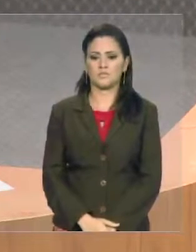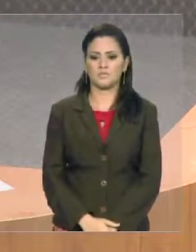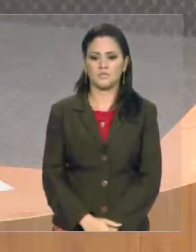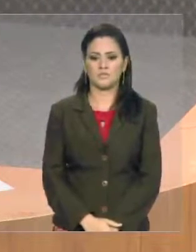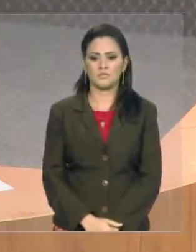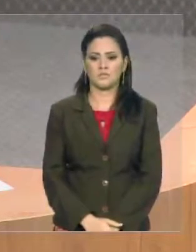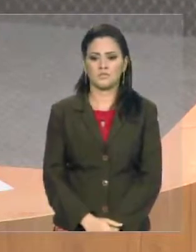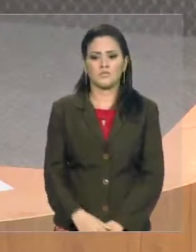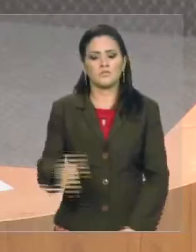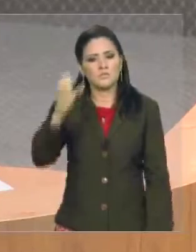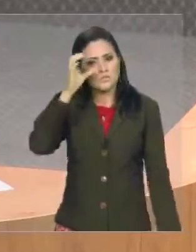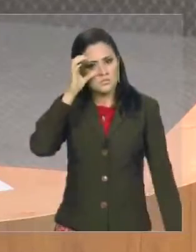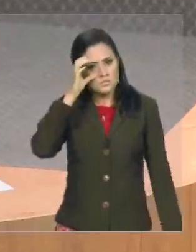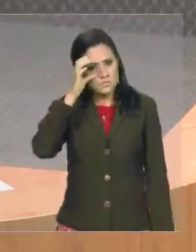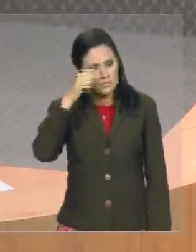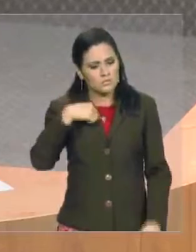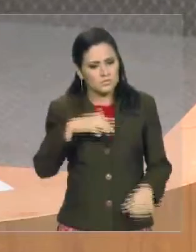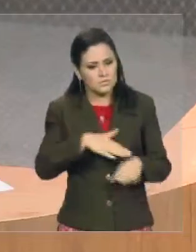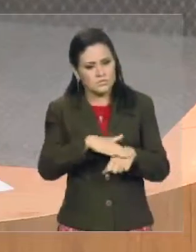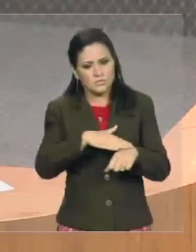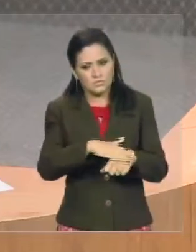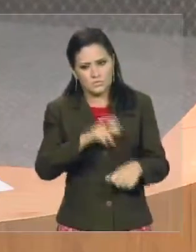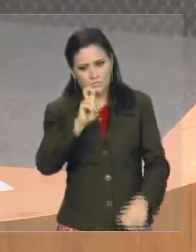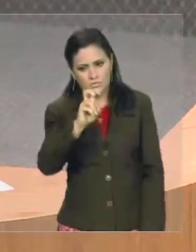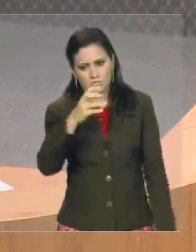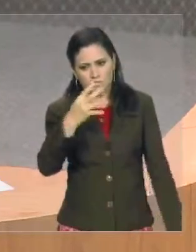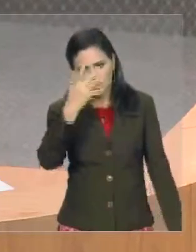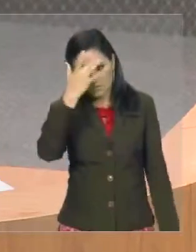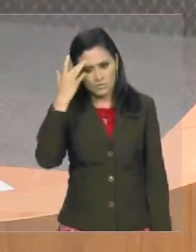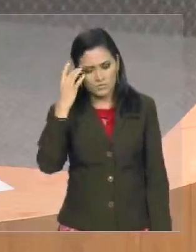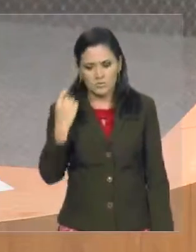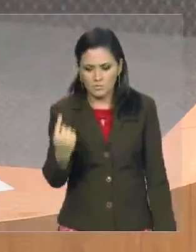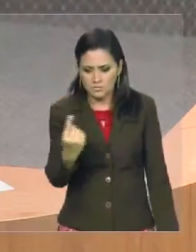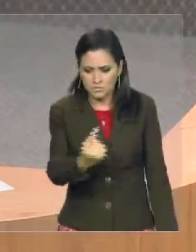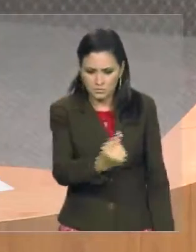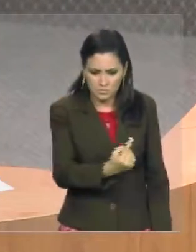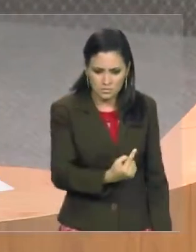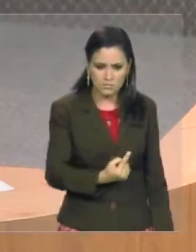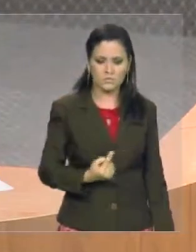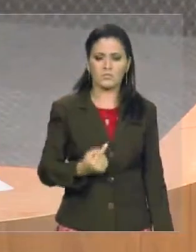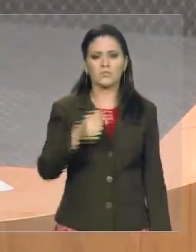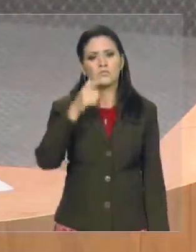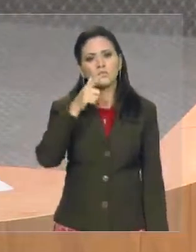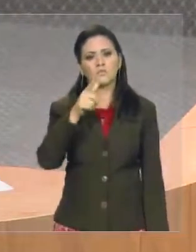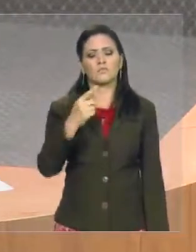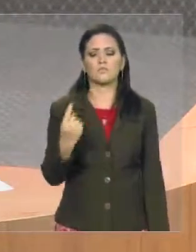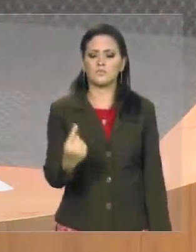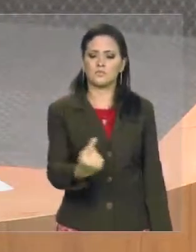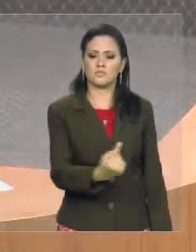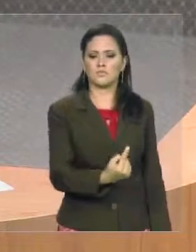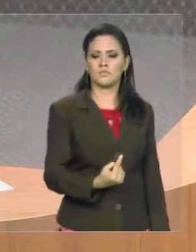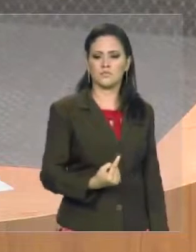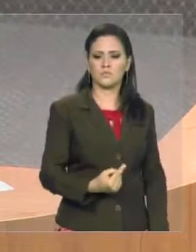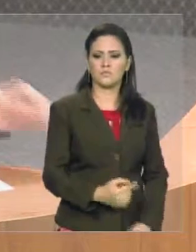Cabo Campos, conversei com 54 pessoas, uma por uma, conquistei a confiança e conversei uma por uma.